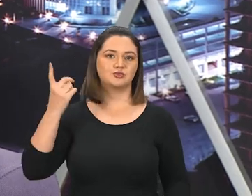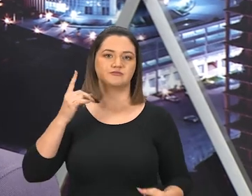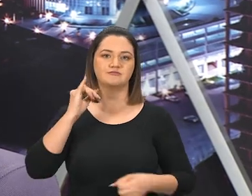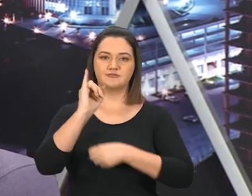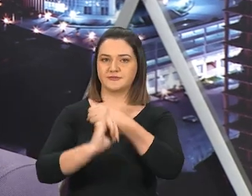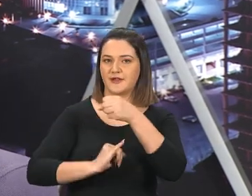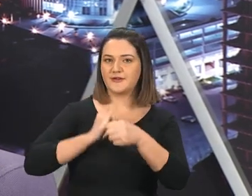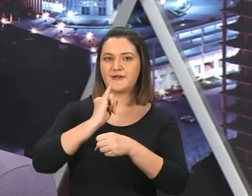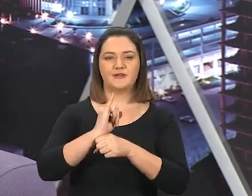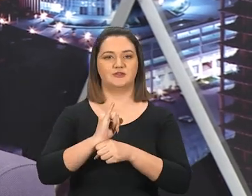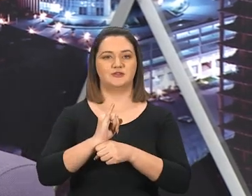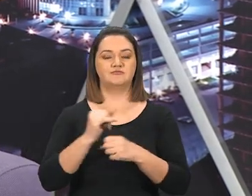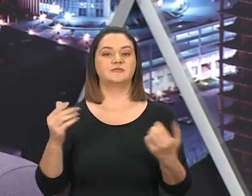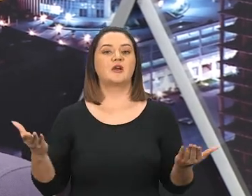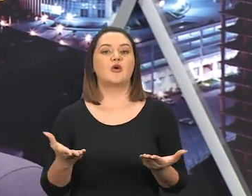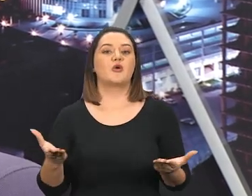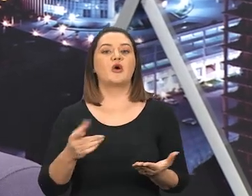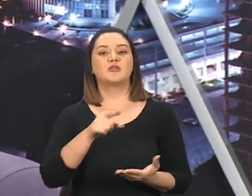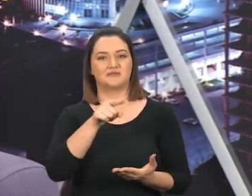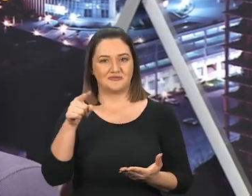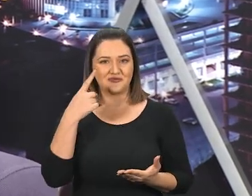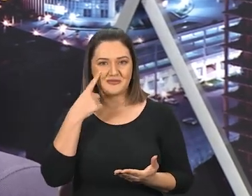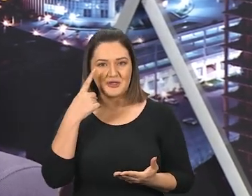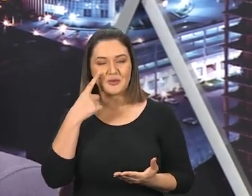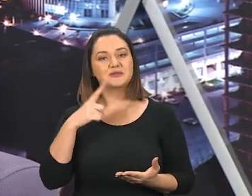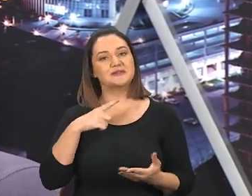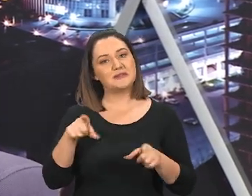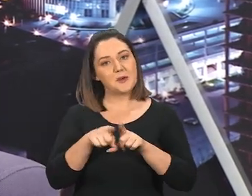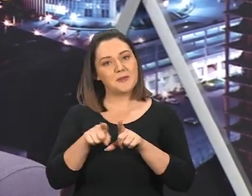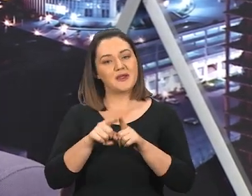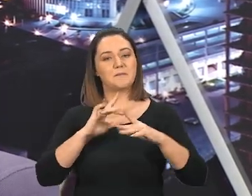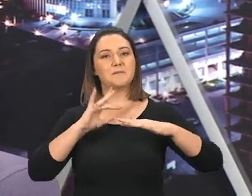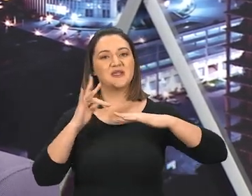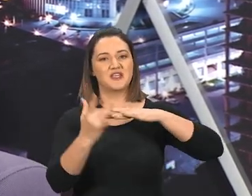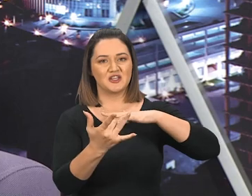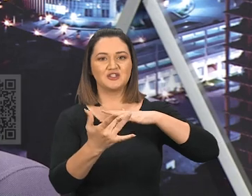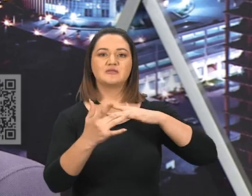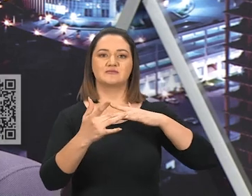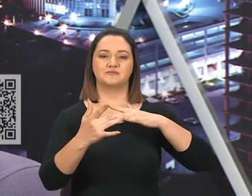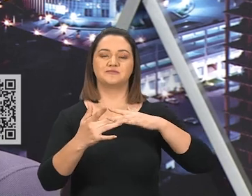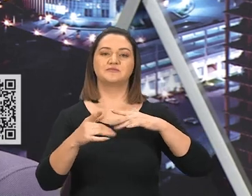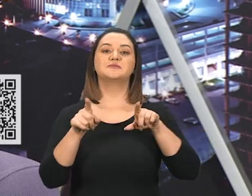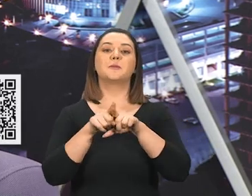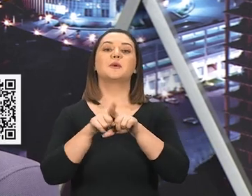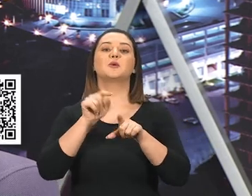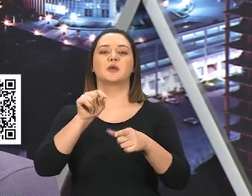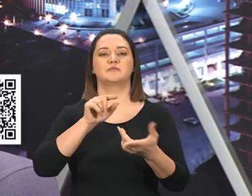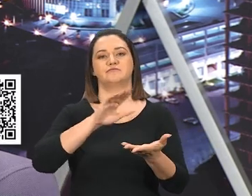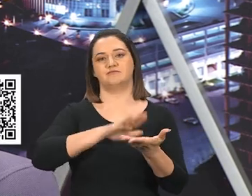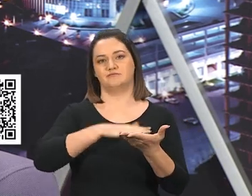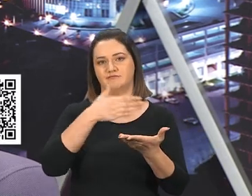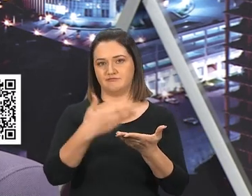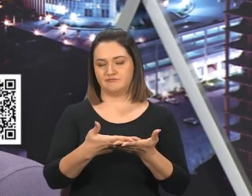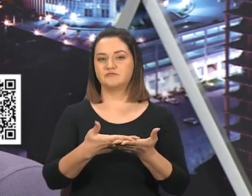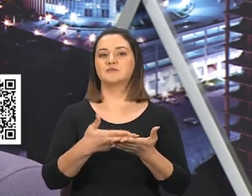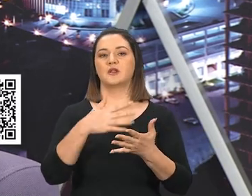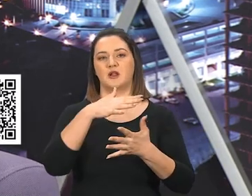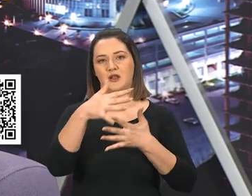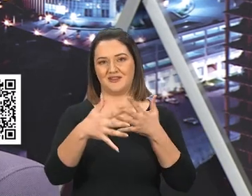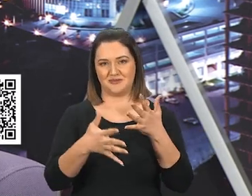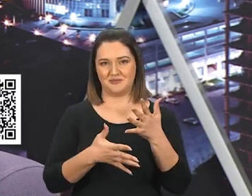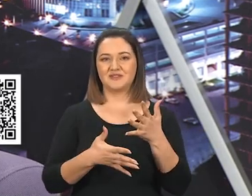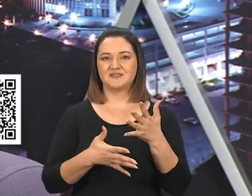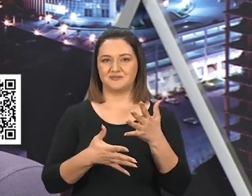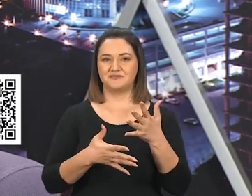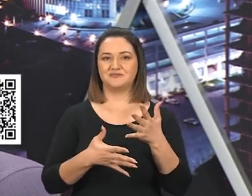também está na internet, e agora você viu que, nessa temporada, estamos também traduzindo esse programa, transmitindo esse